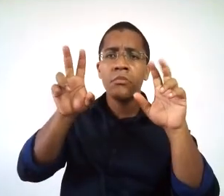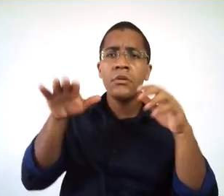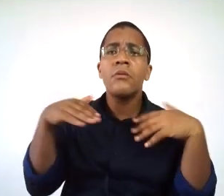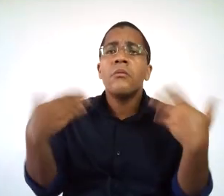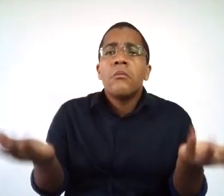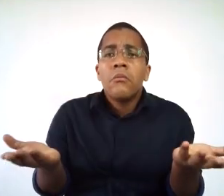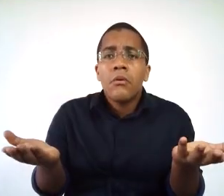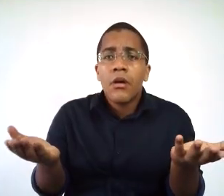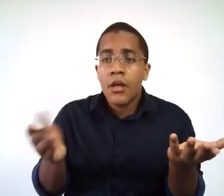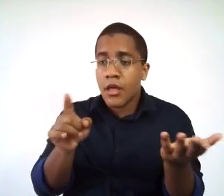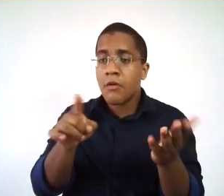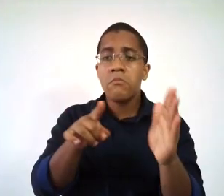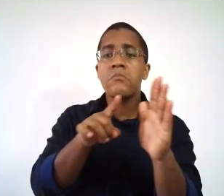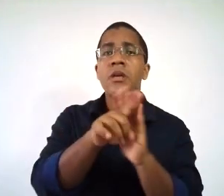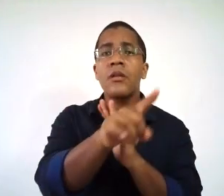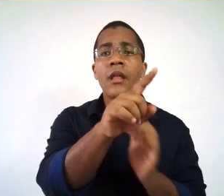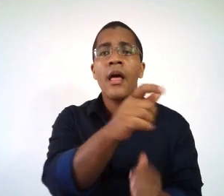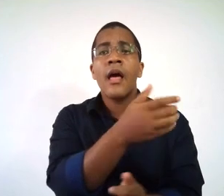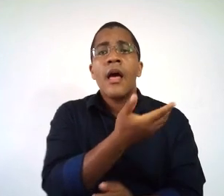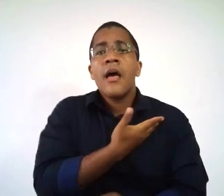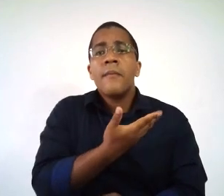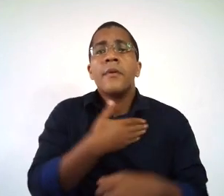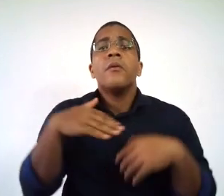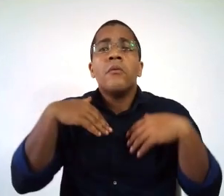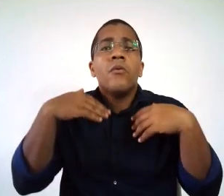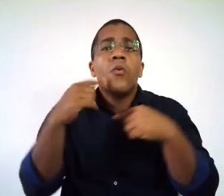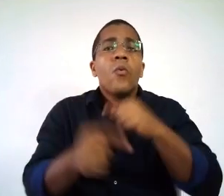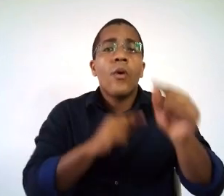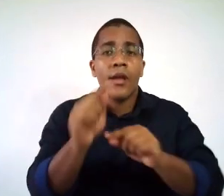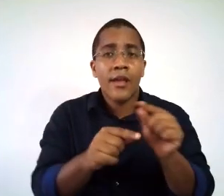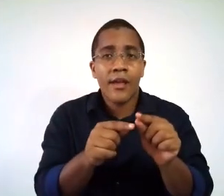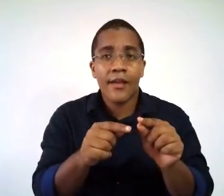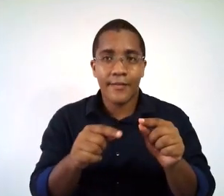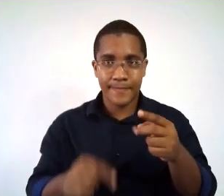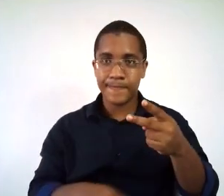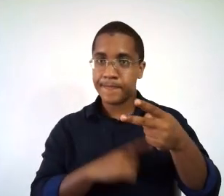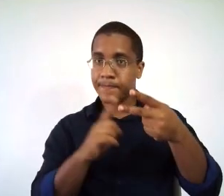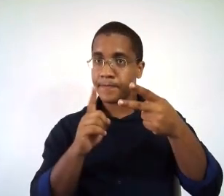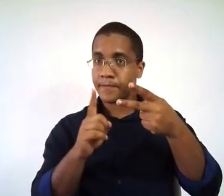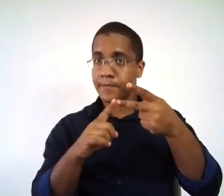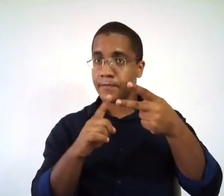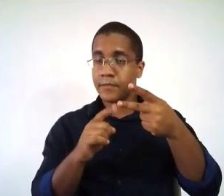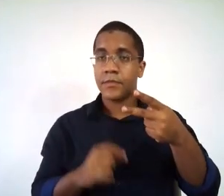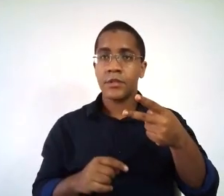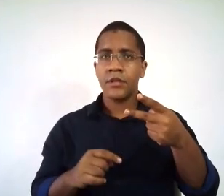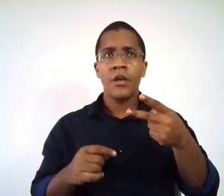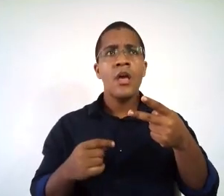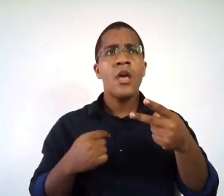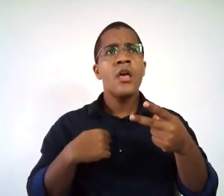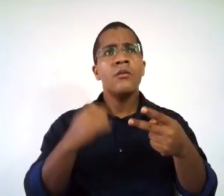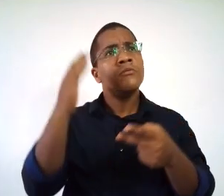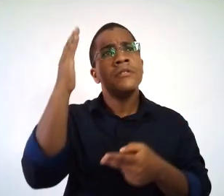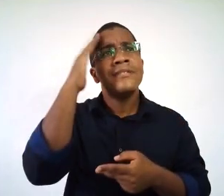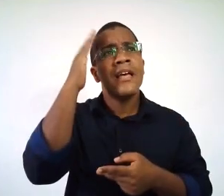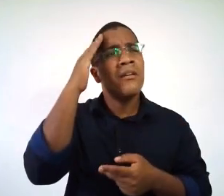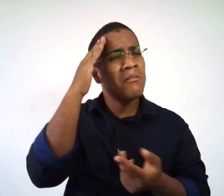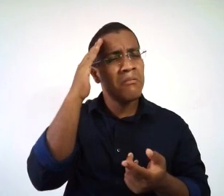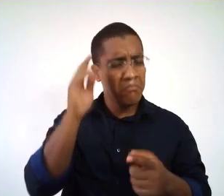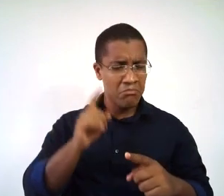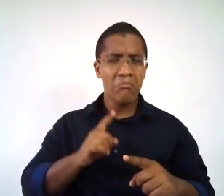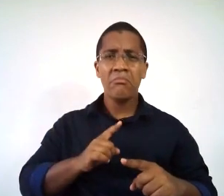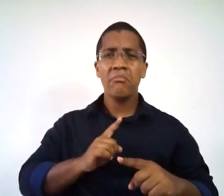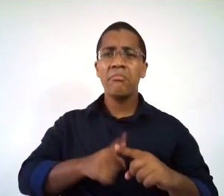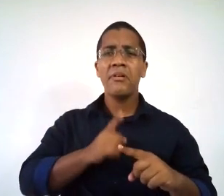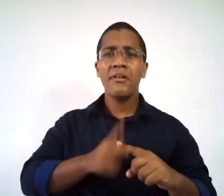de contas, o que estamos pesquisando? O que eu quero saber dos meus colegas? Segunda coisa, por que